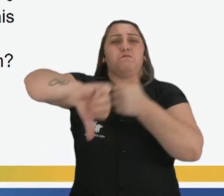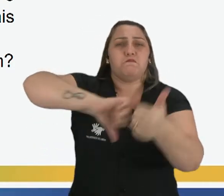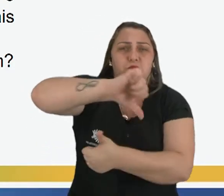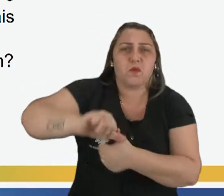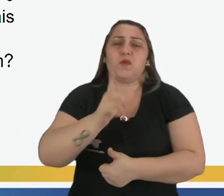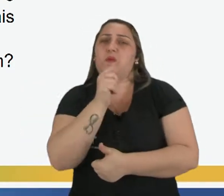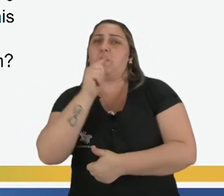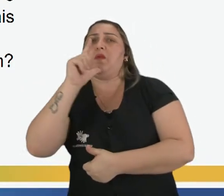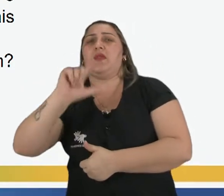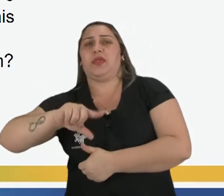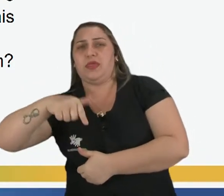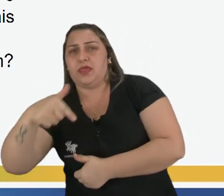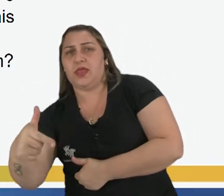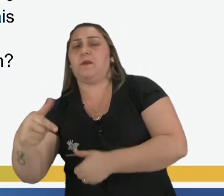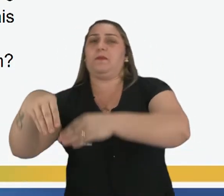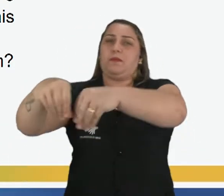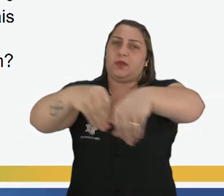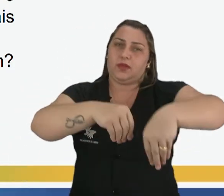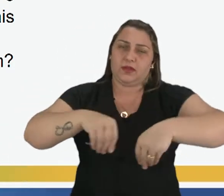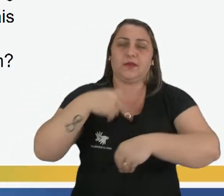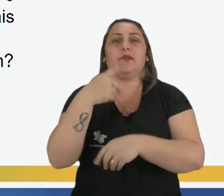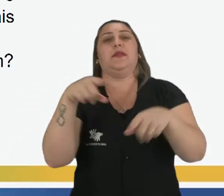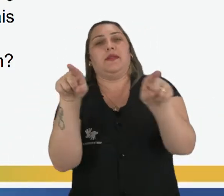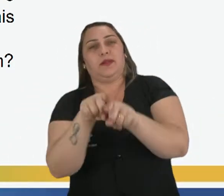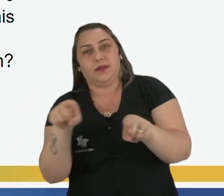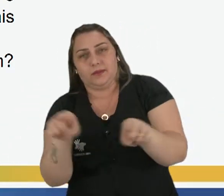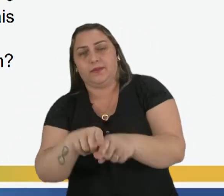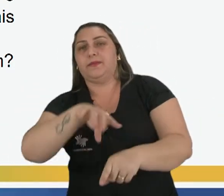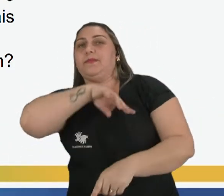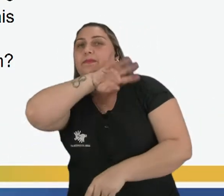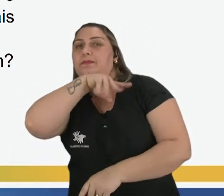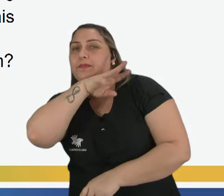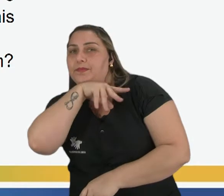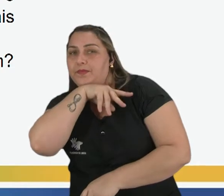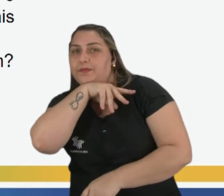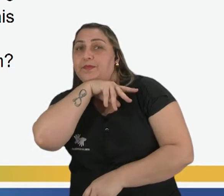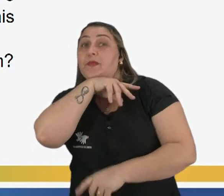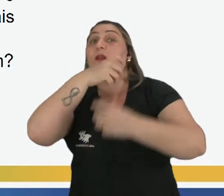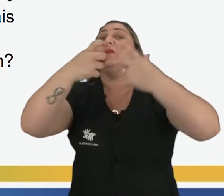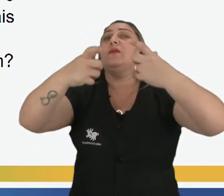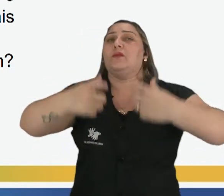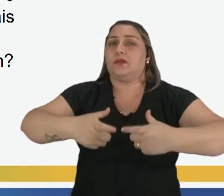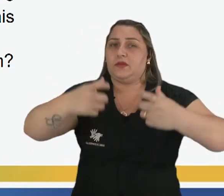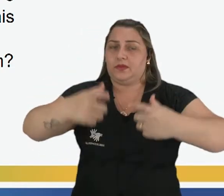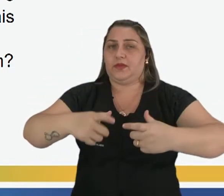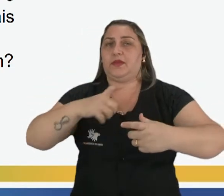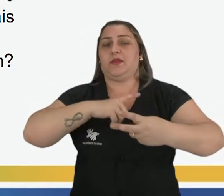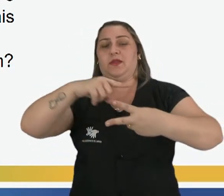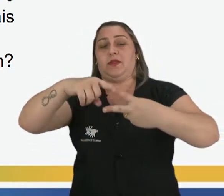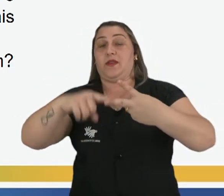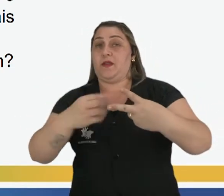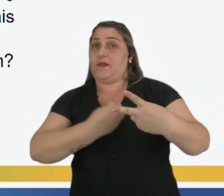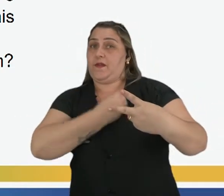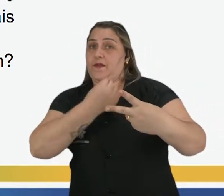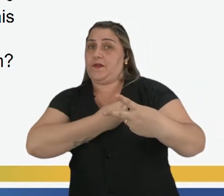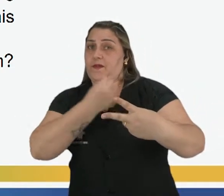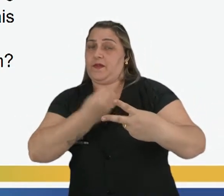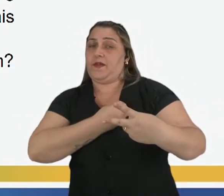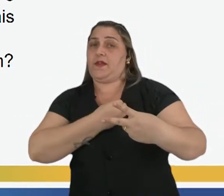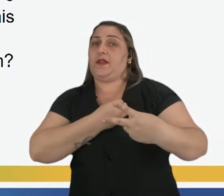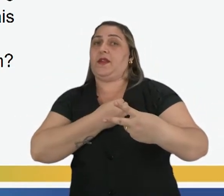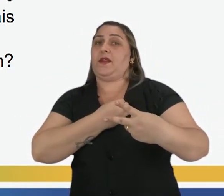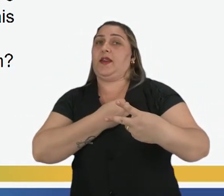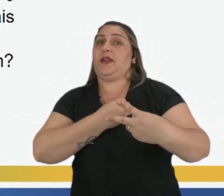depois um tempo na terra. nós vamos falar um pouquinho também sobre esses animais. O ambiente é formado pelos seres vivos e